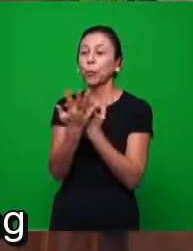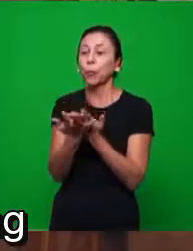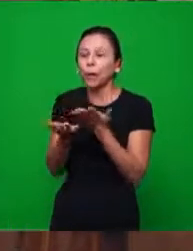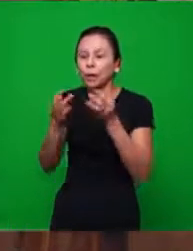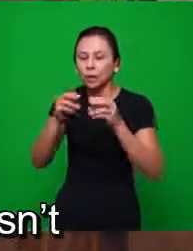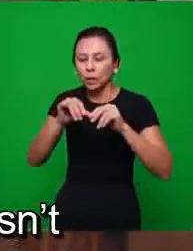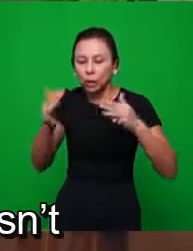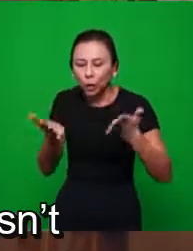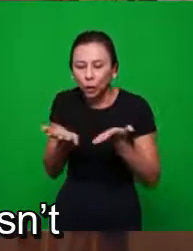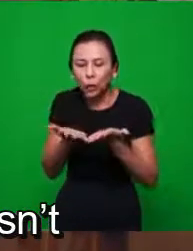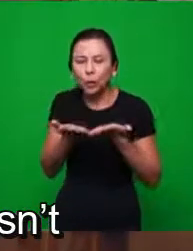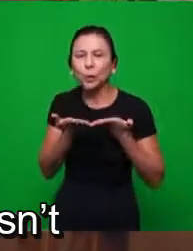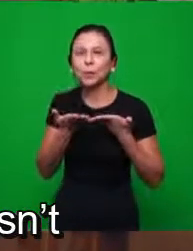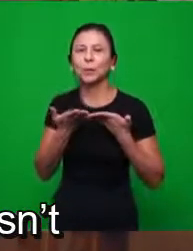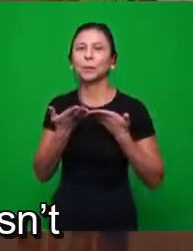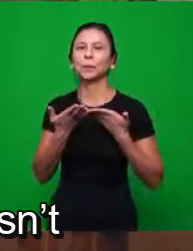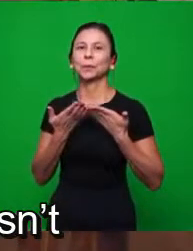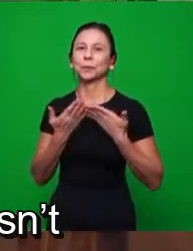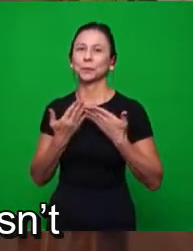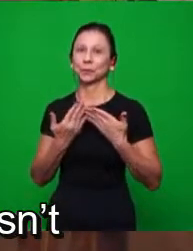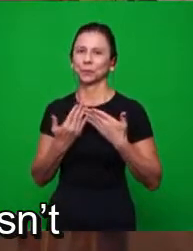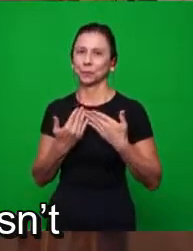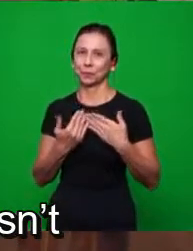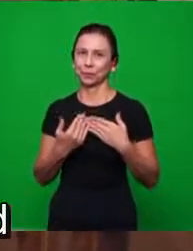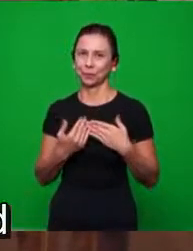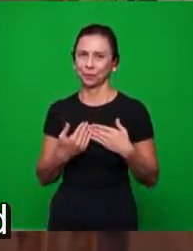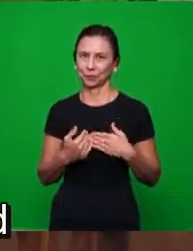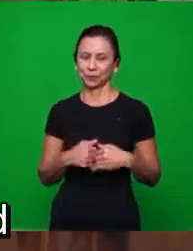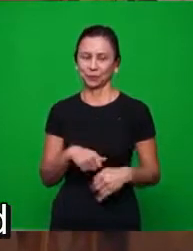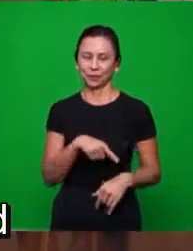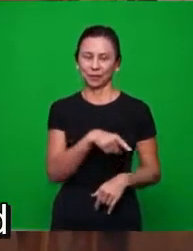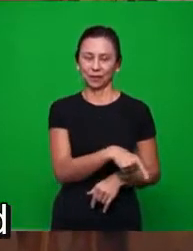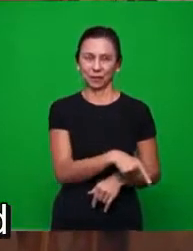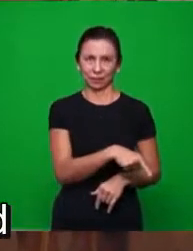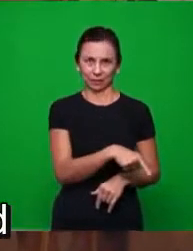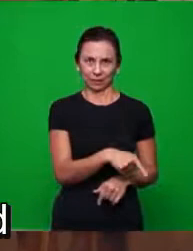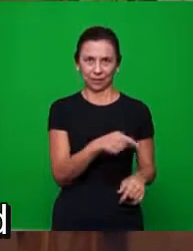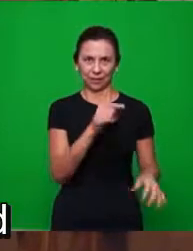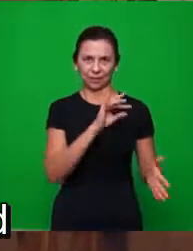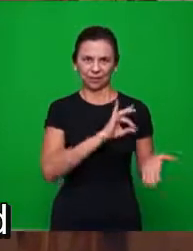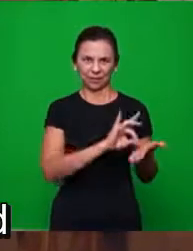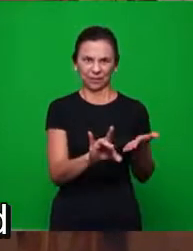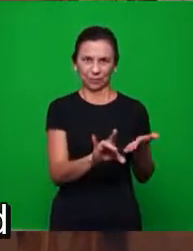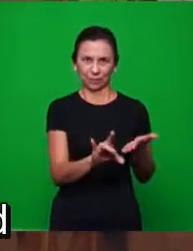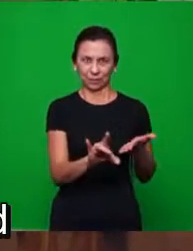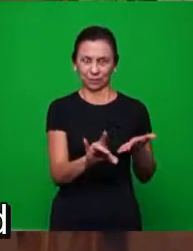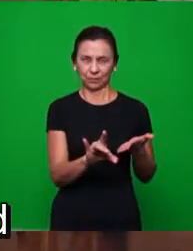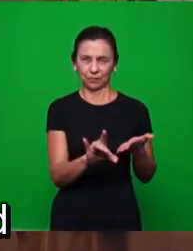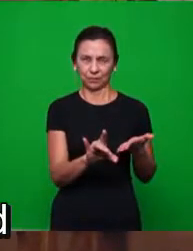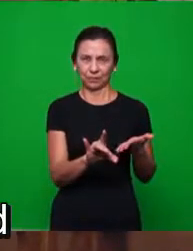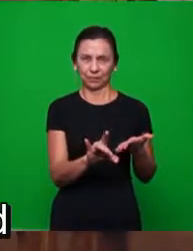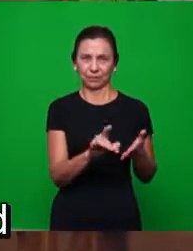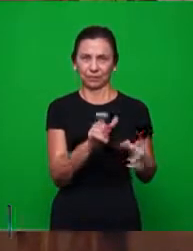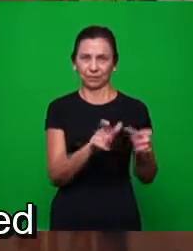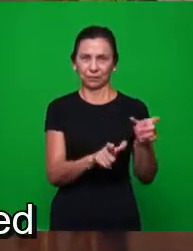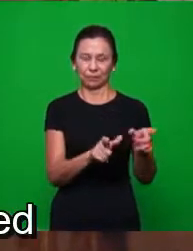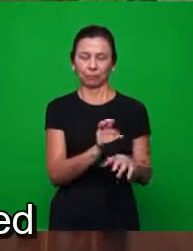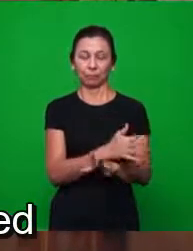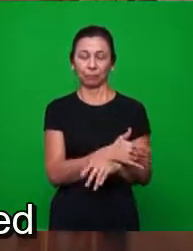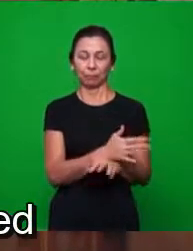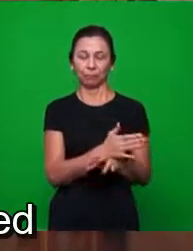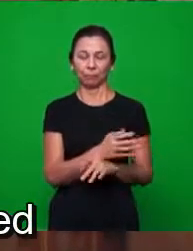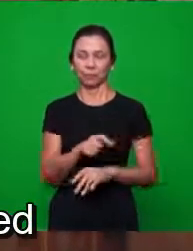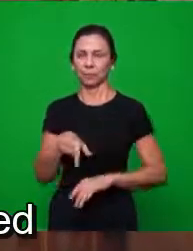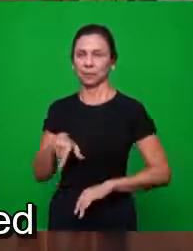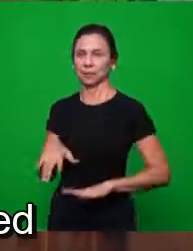eles dormiam, a igreja dormia no Senhor. Ela não estava dormindo como igreja, ela foi massacrada. Então,